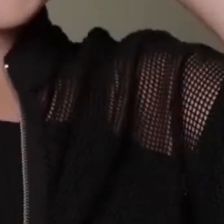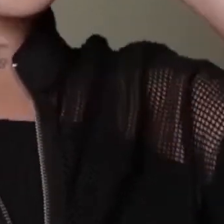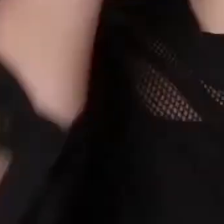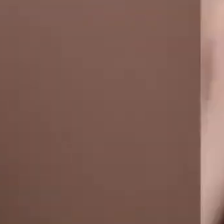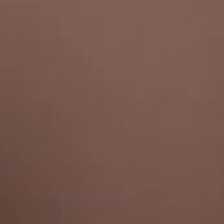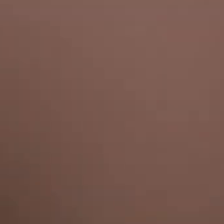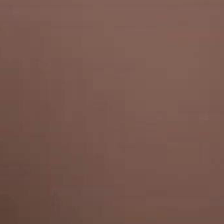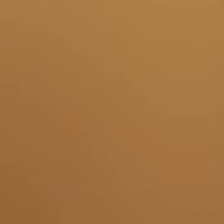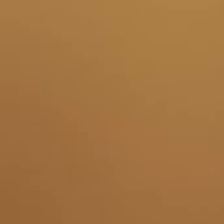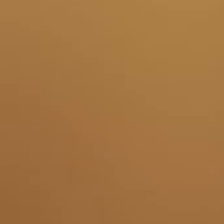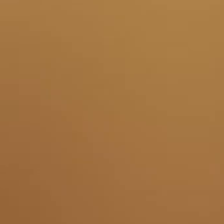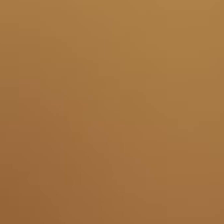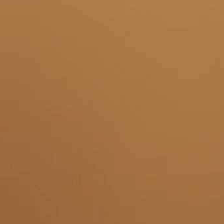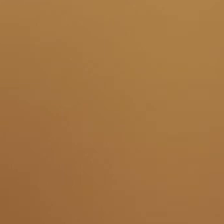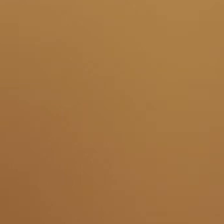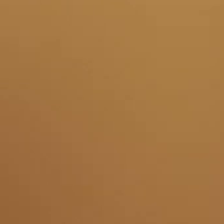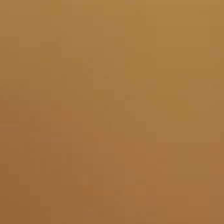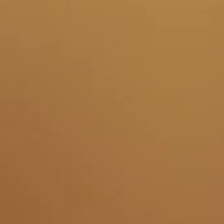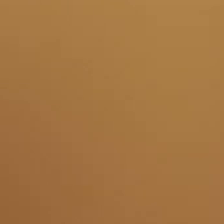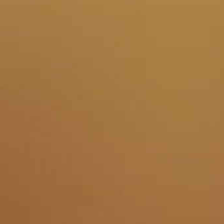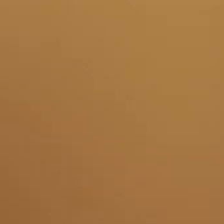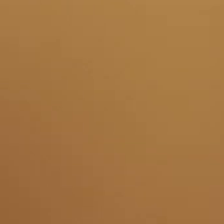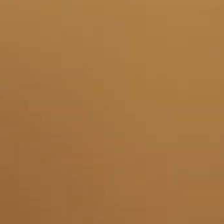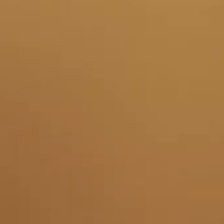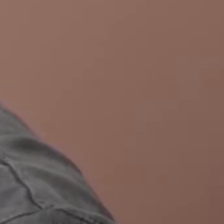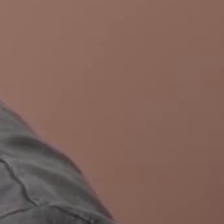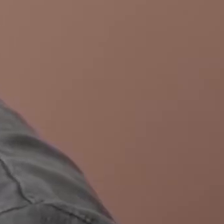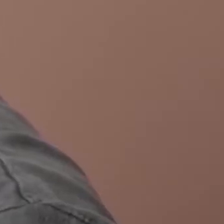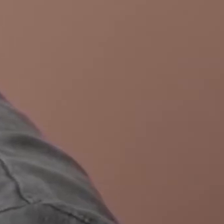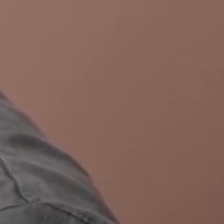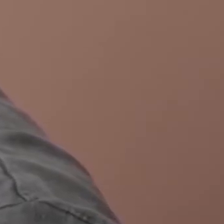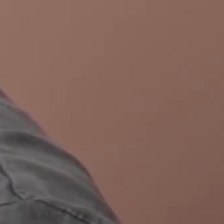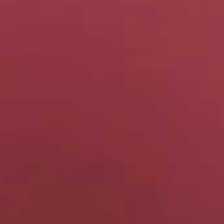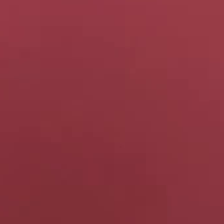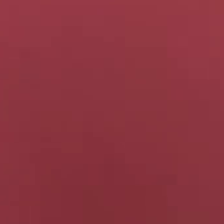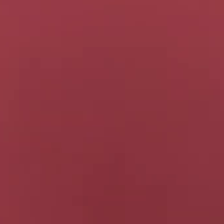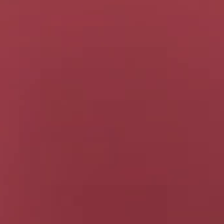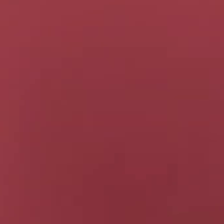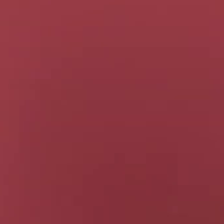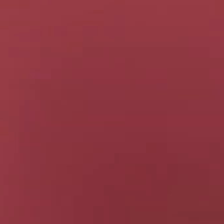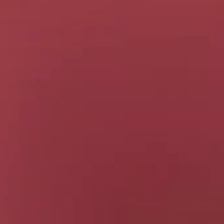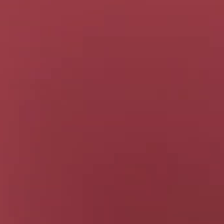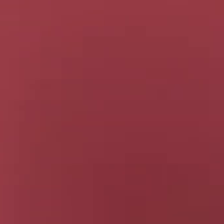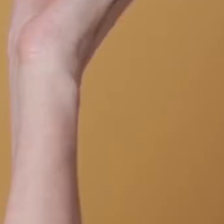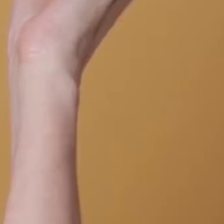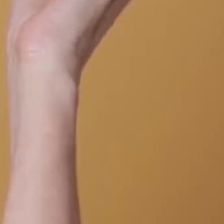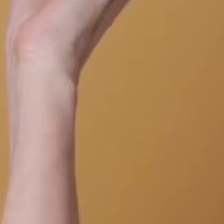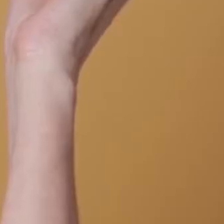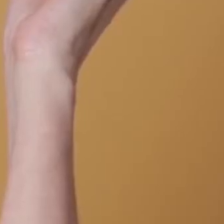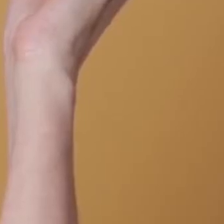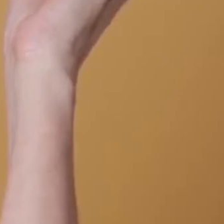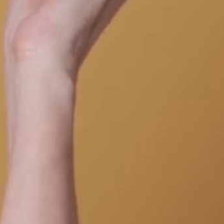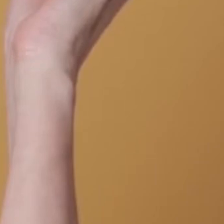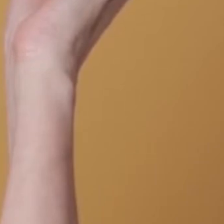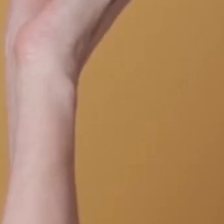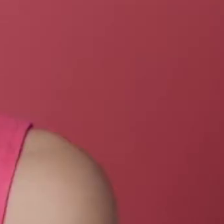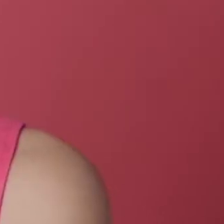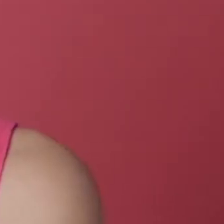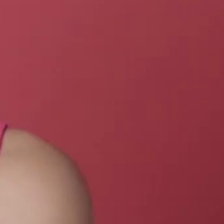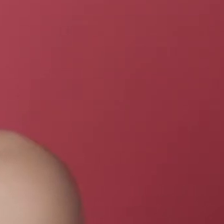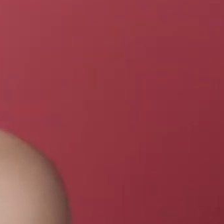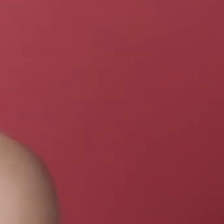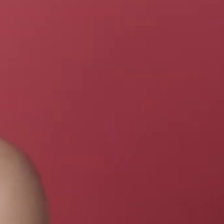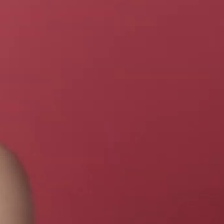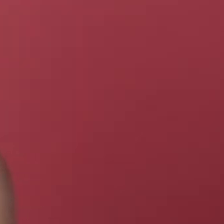ganha cupons De ofertas Que são bem A sua cara E fica sabendo Bem antes De todas as promoções E lançamentos Da Panvel